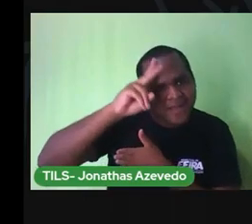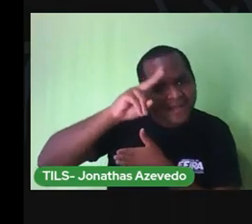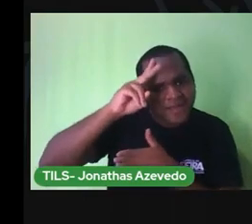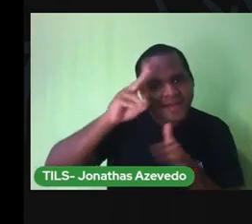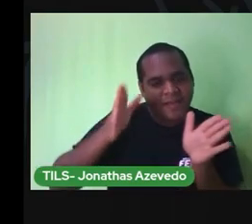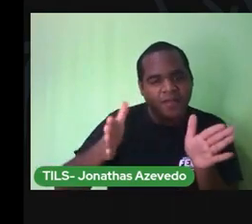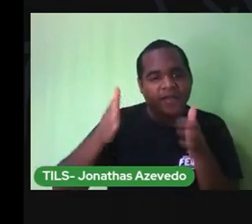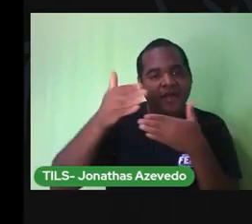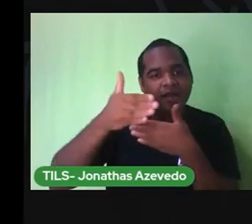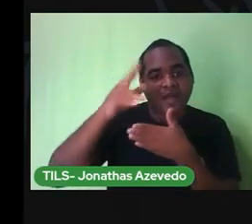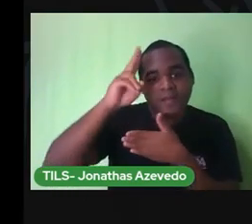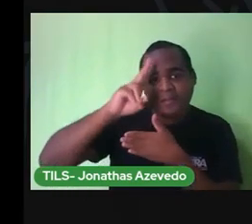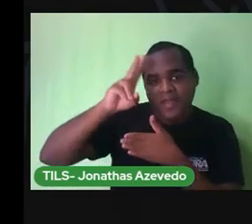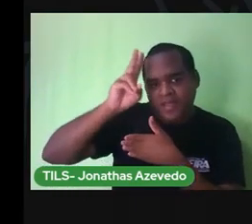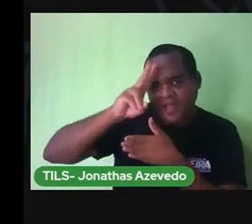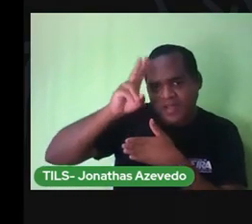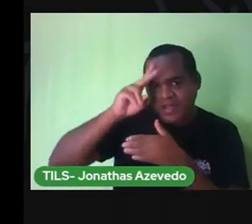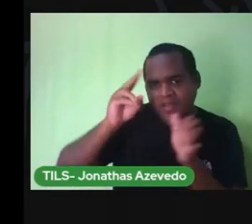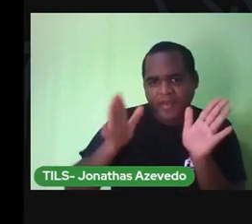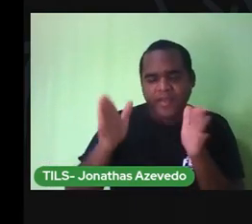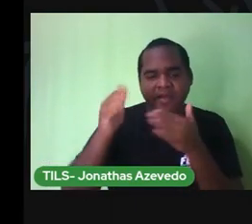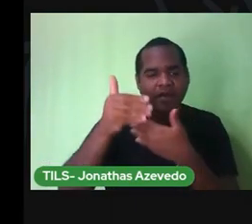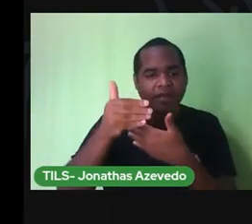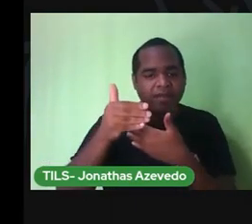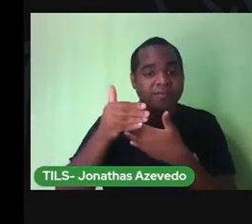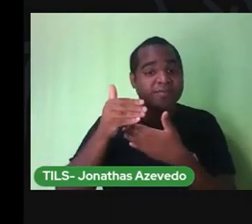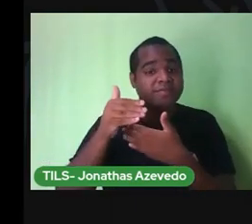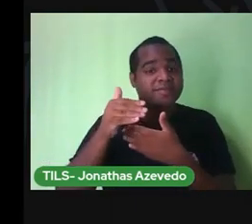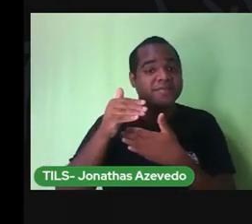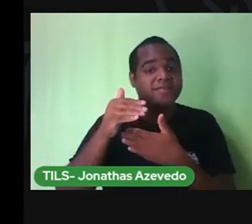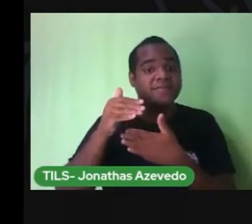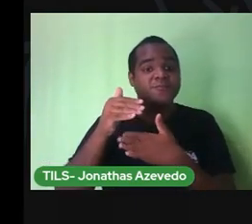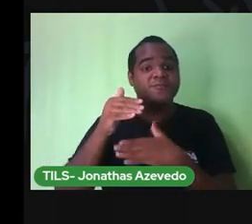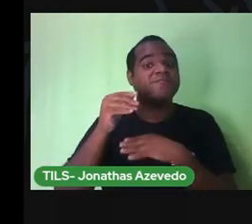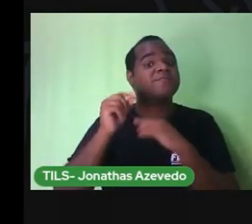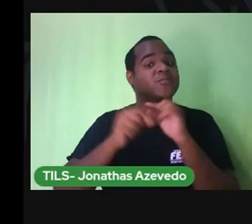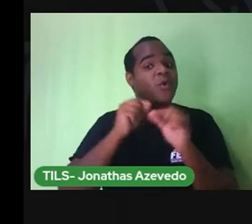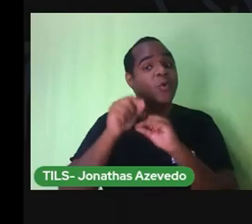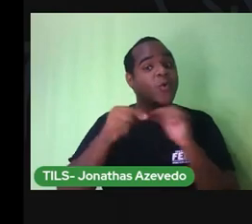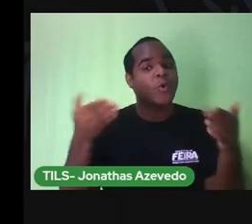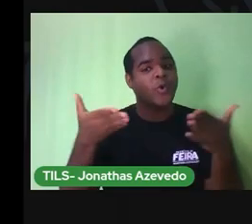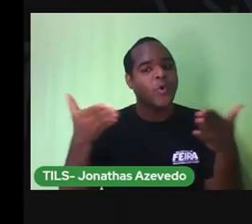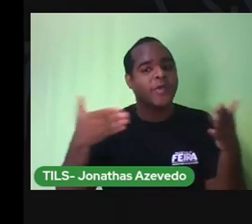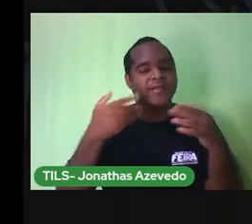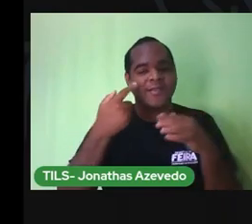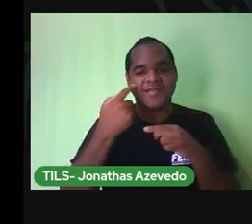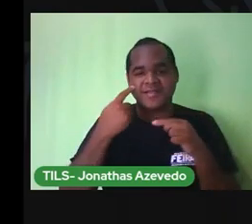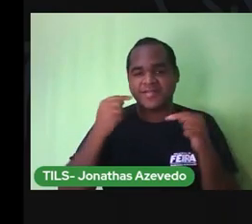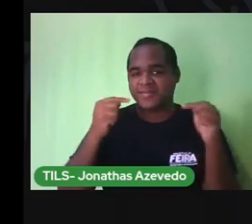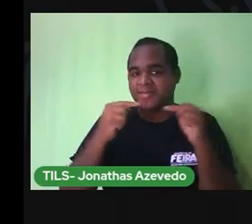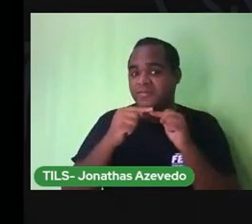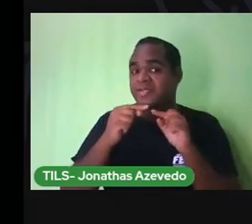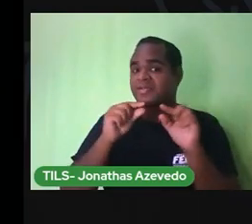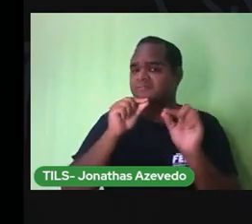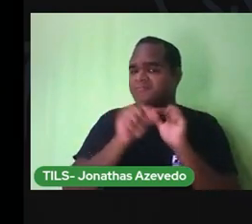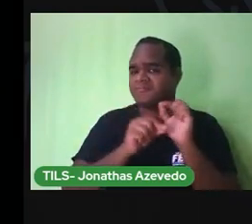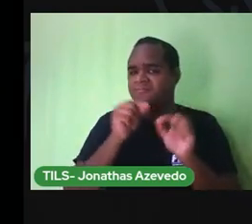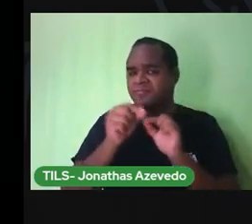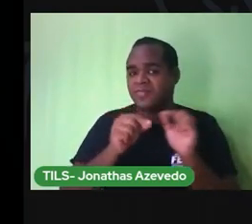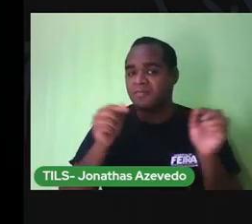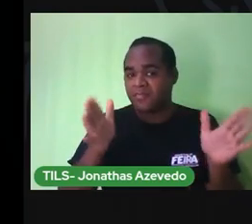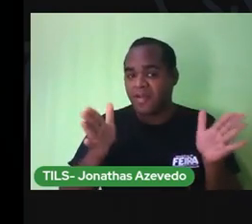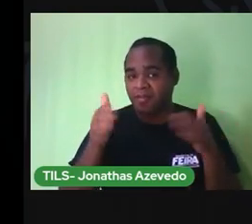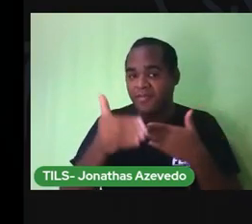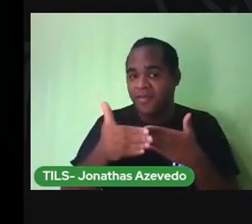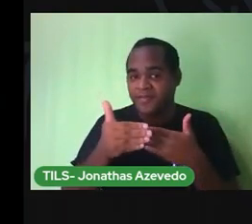Quem lembra dessa caixa? Só que hoje não é listagem. Essa